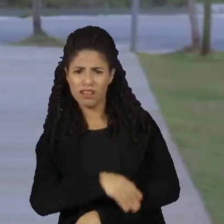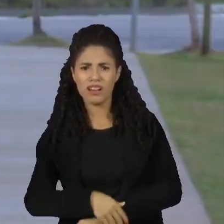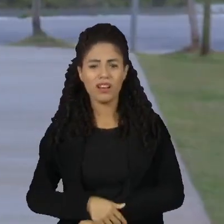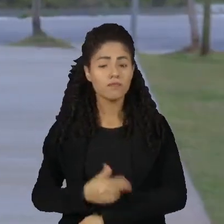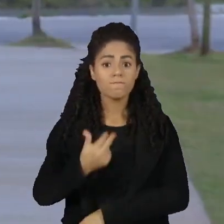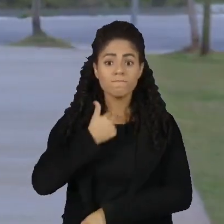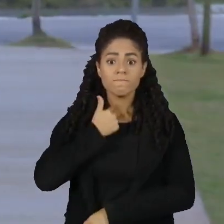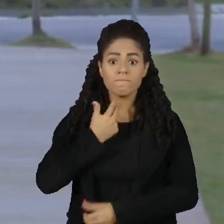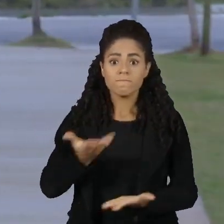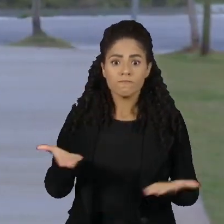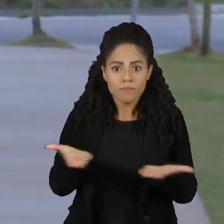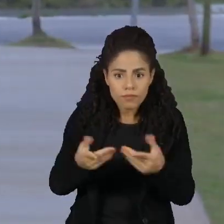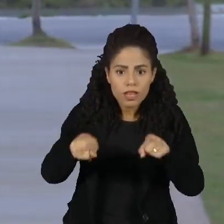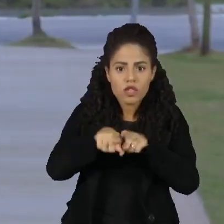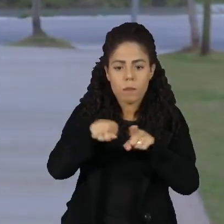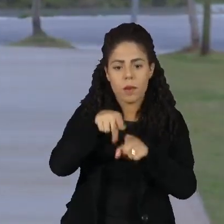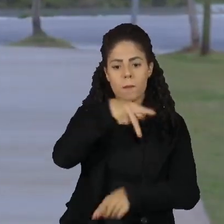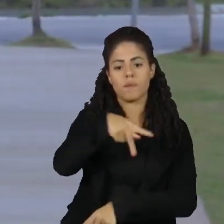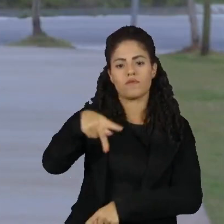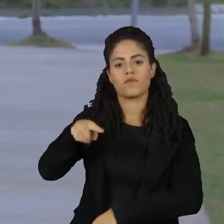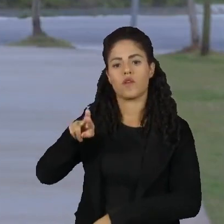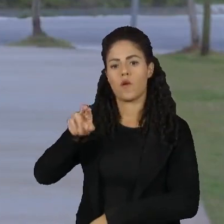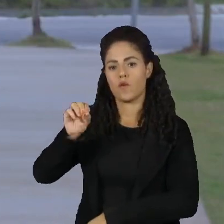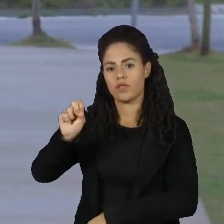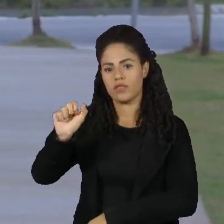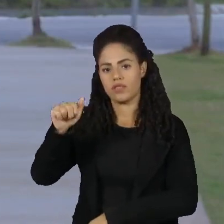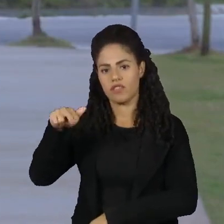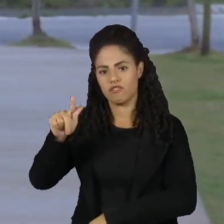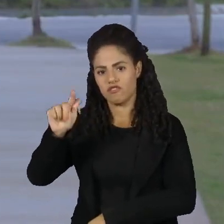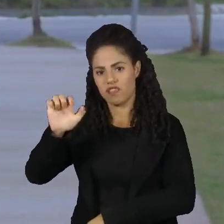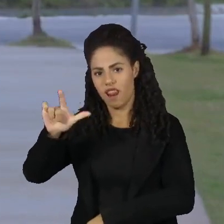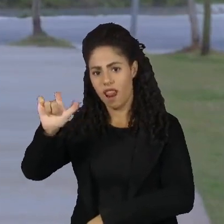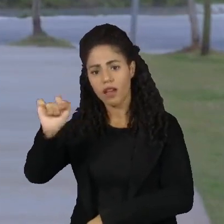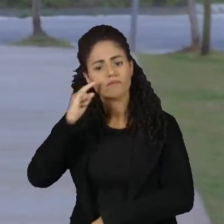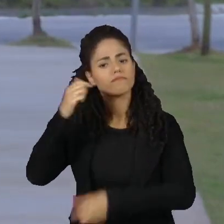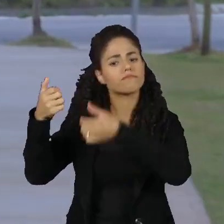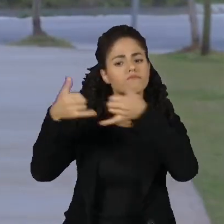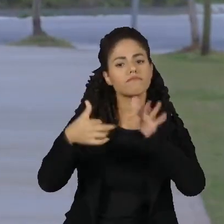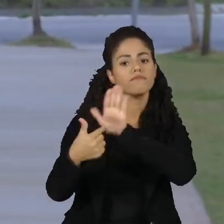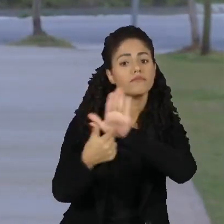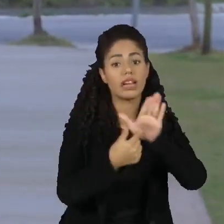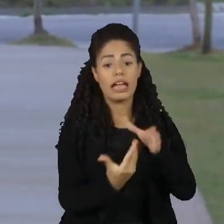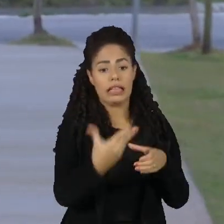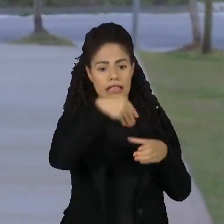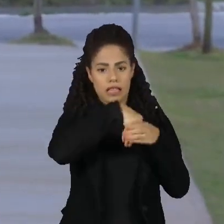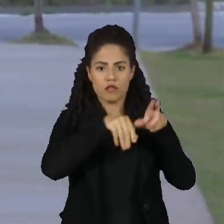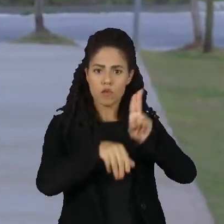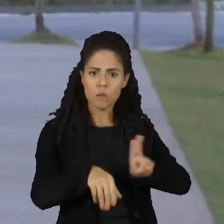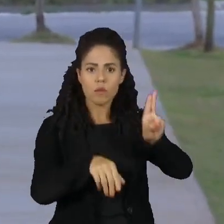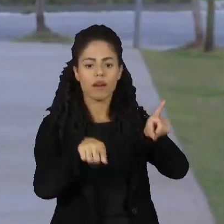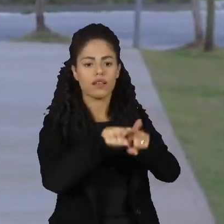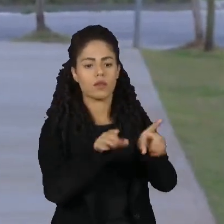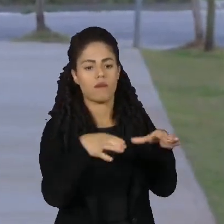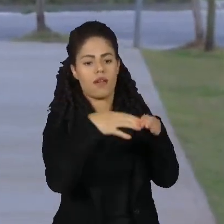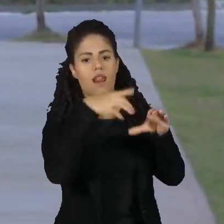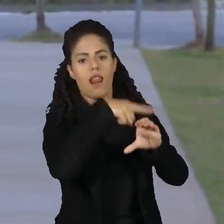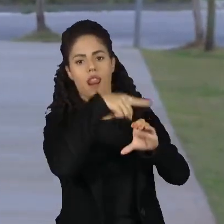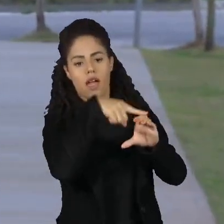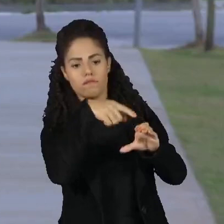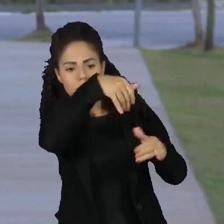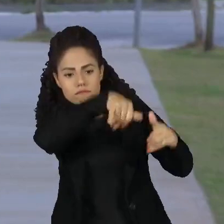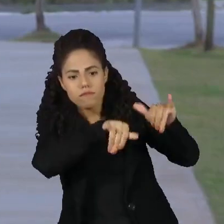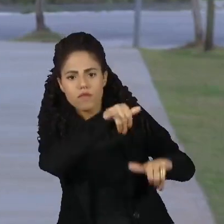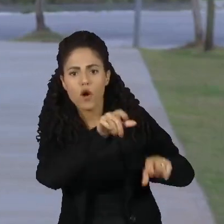Esse caso, segundo a professora Rosângela, ilustra o que vem acontecendo dentro das academias e dos laboratórios de pesquisa.